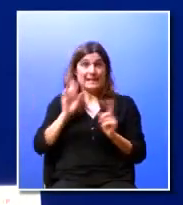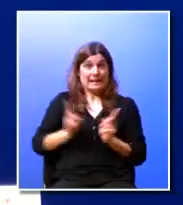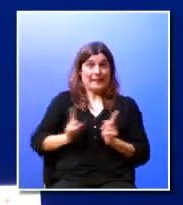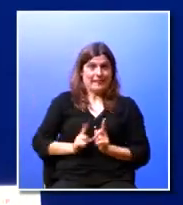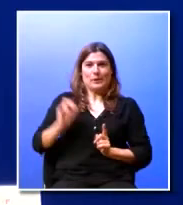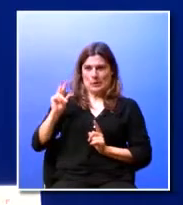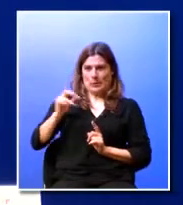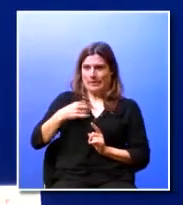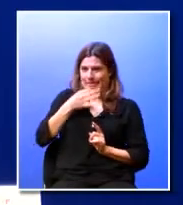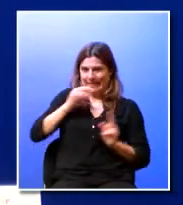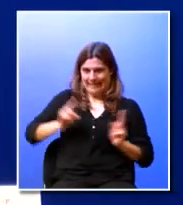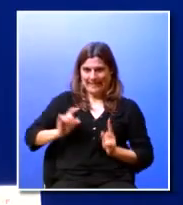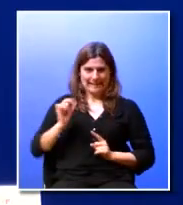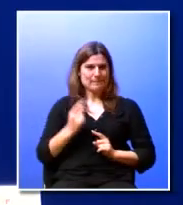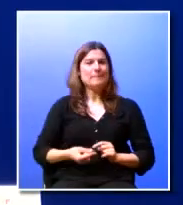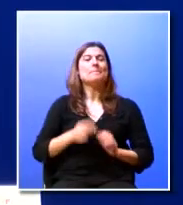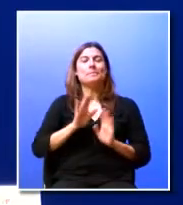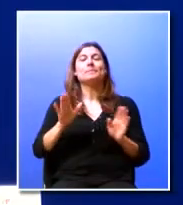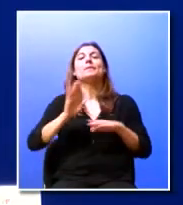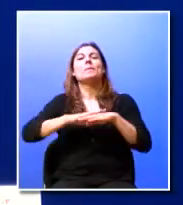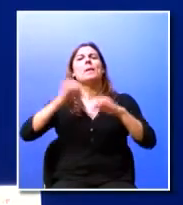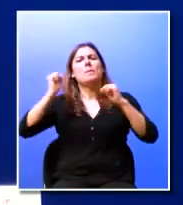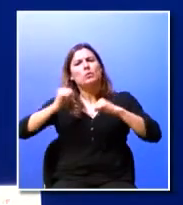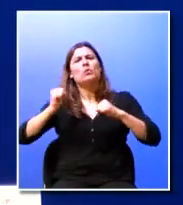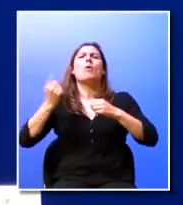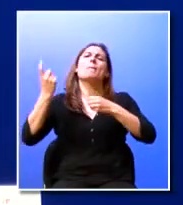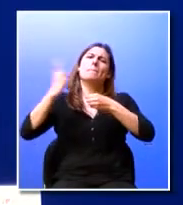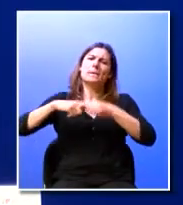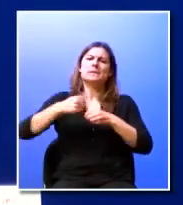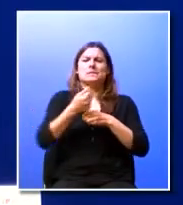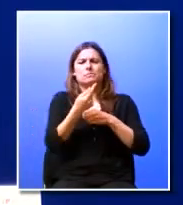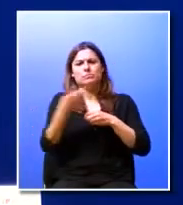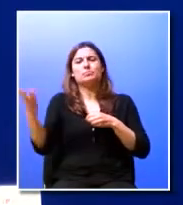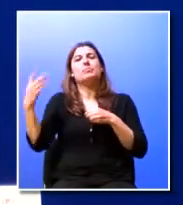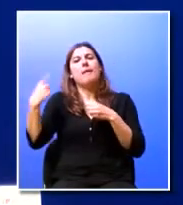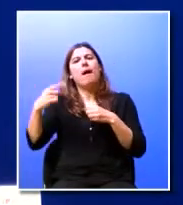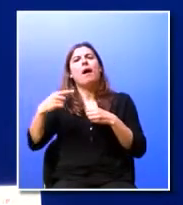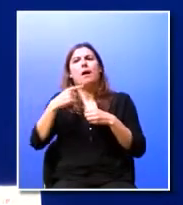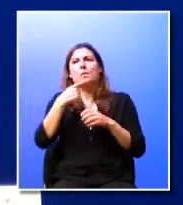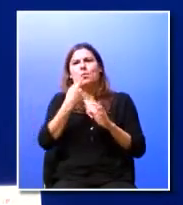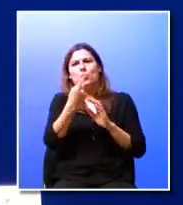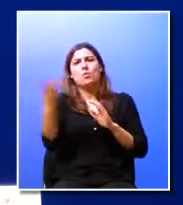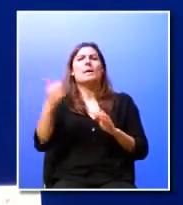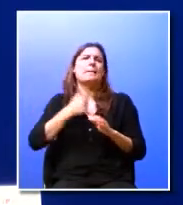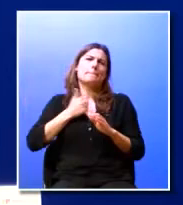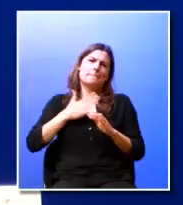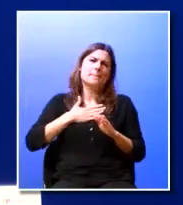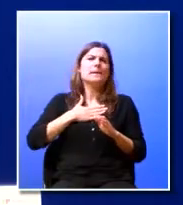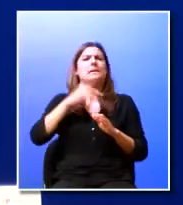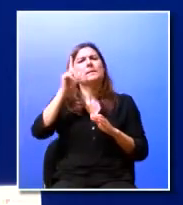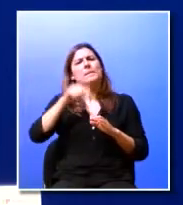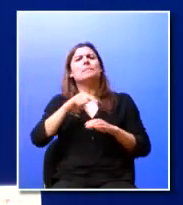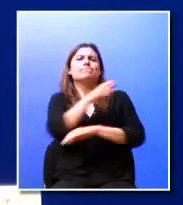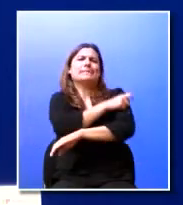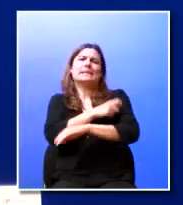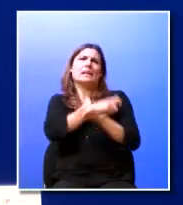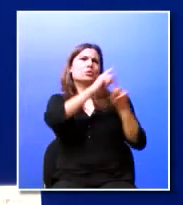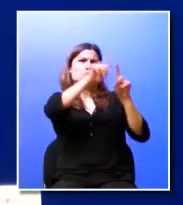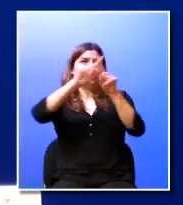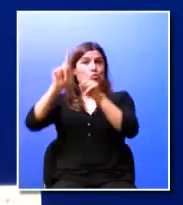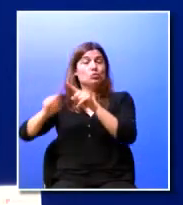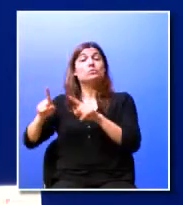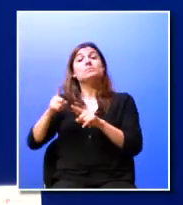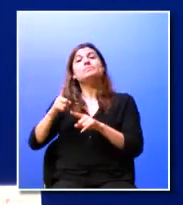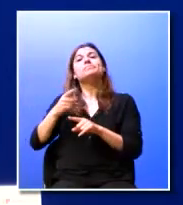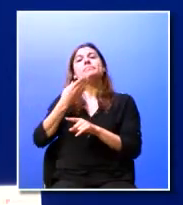portanto é questão dos protocolos e das parcerias temos um vasto leque de não só empresas mas outro tipo de entidades para todos os